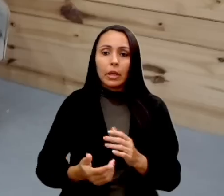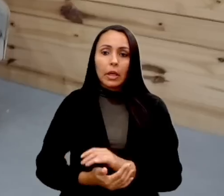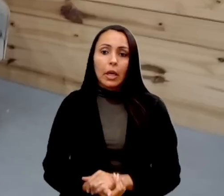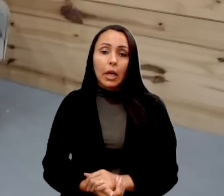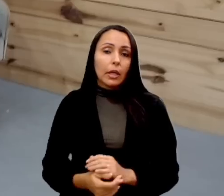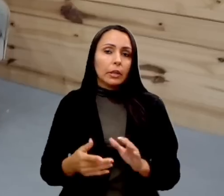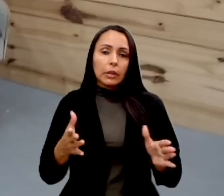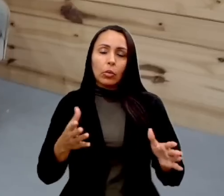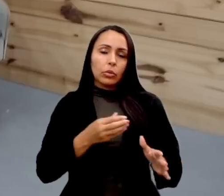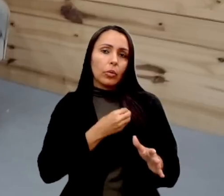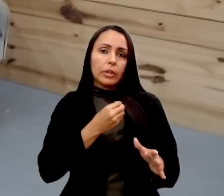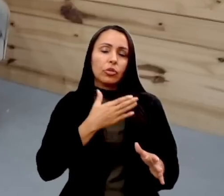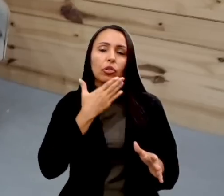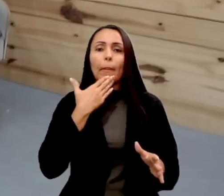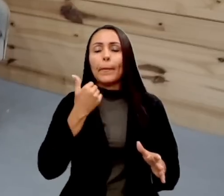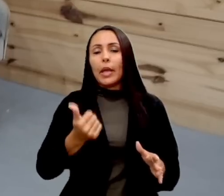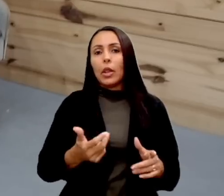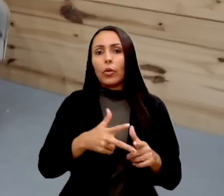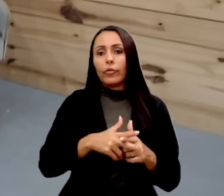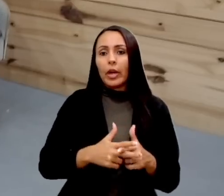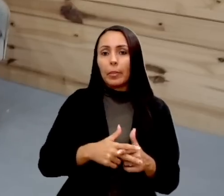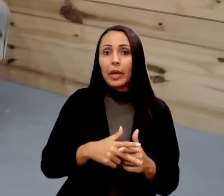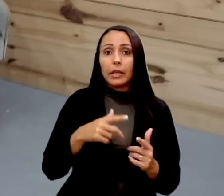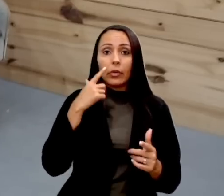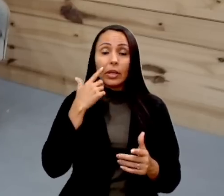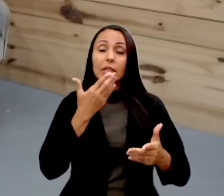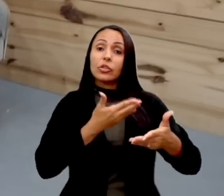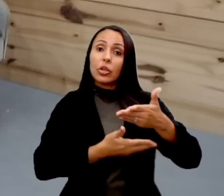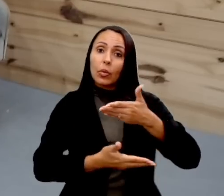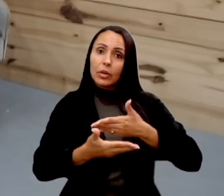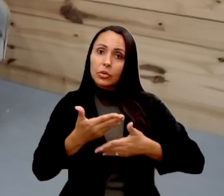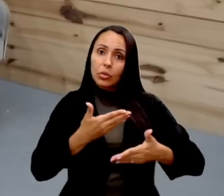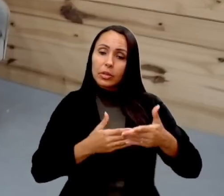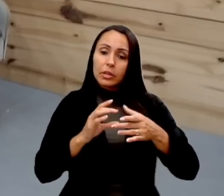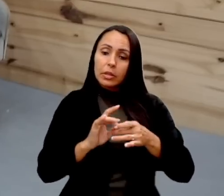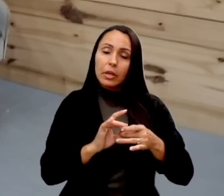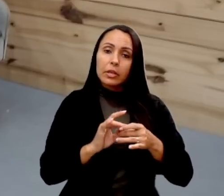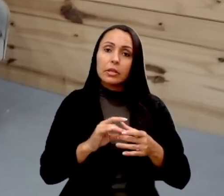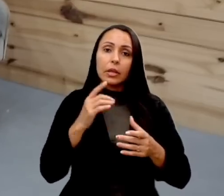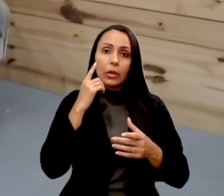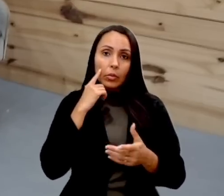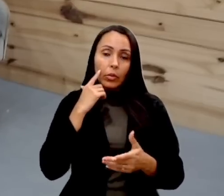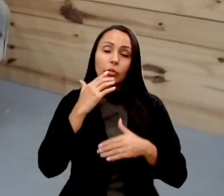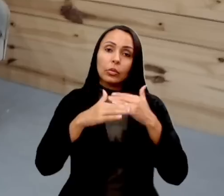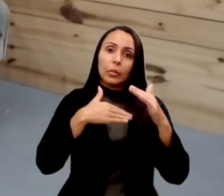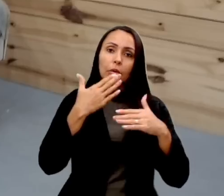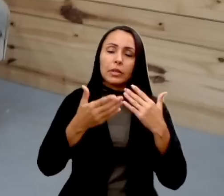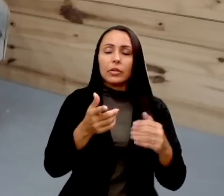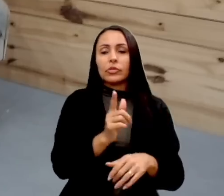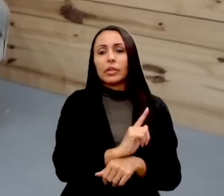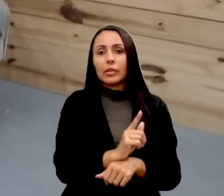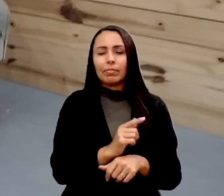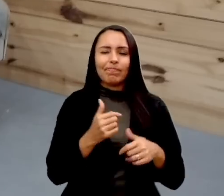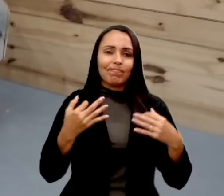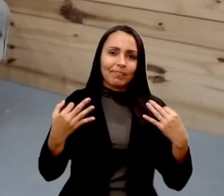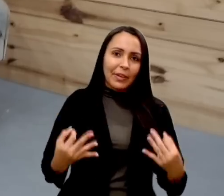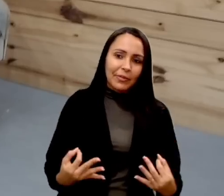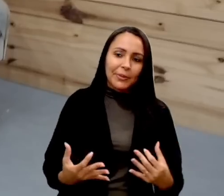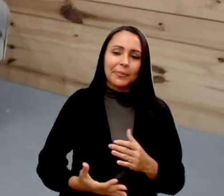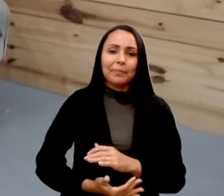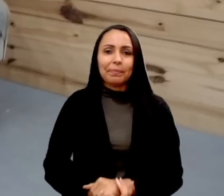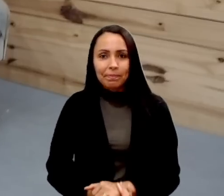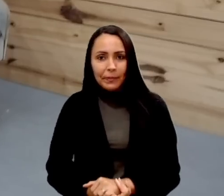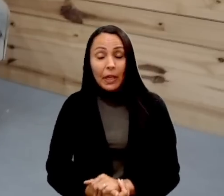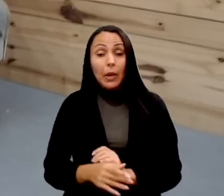ferramenta. O que existe é uma associação de ferramentas no processo de gerenciar. Perfeito. Perfeito. Por isso você tem que